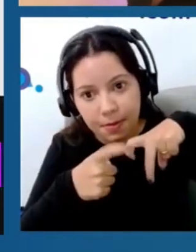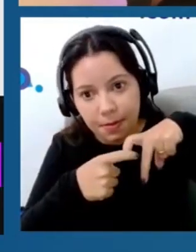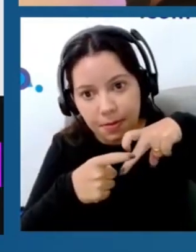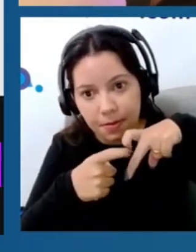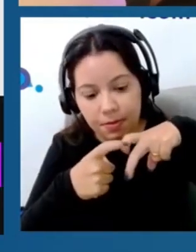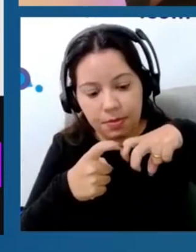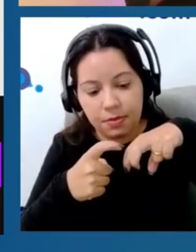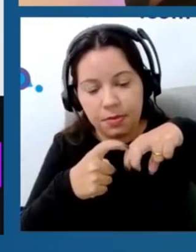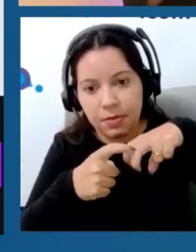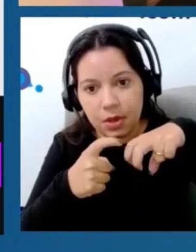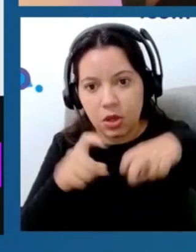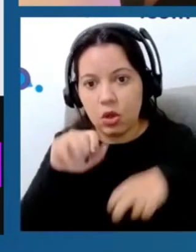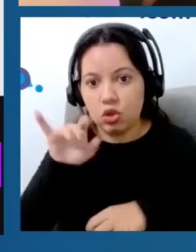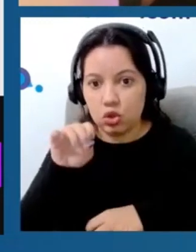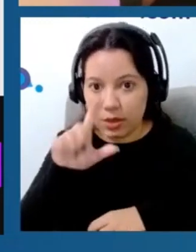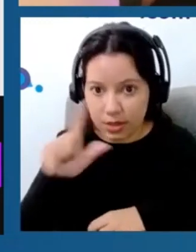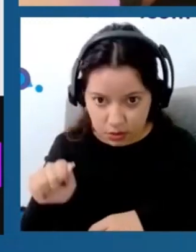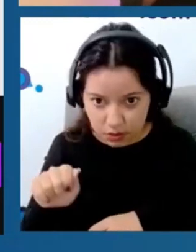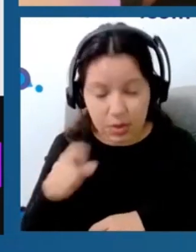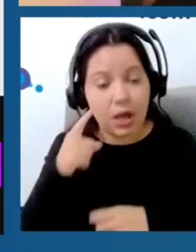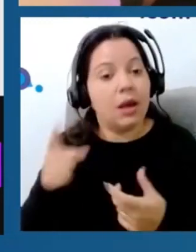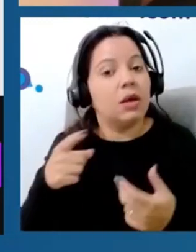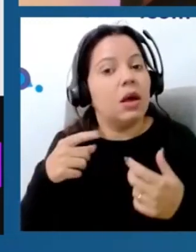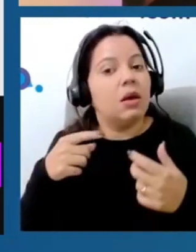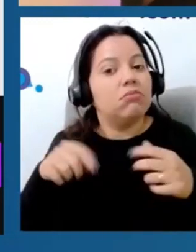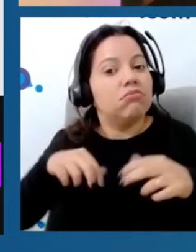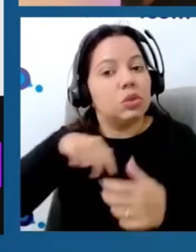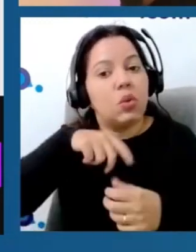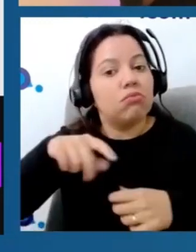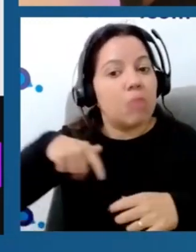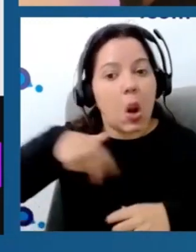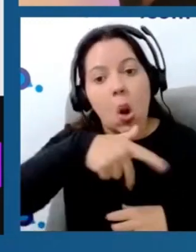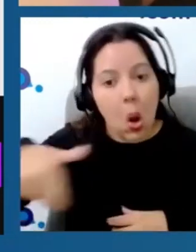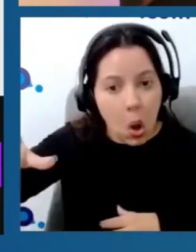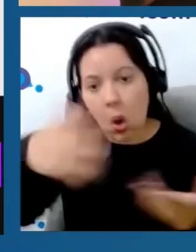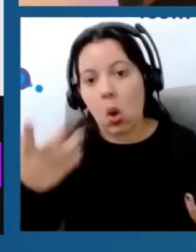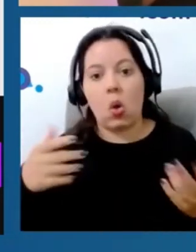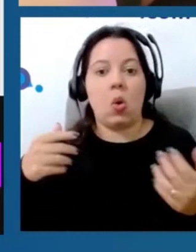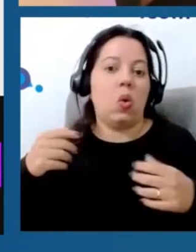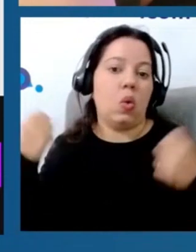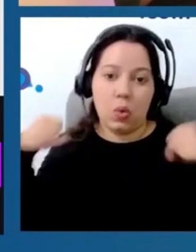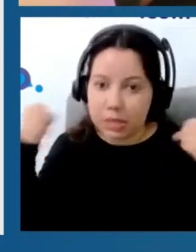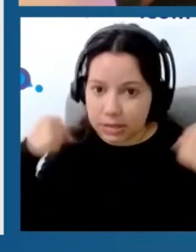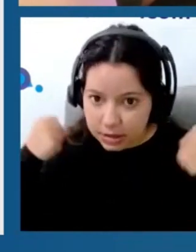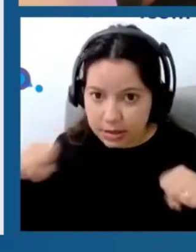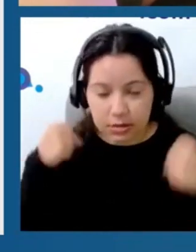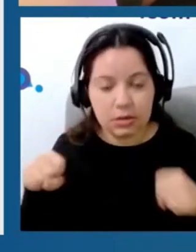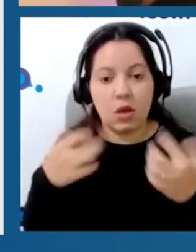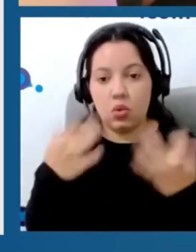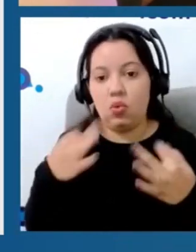durante o exercício. Enquanto a pessoa está fazendo o movimento, enquanto ela está fazendo o exercício, ela faz com menos dor.